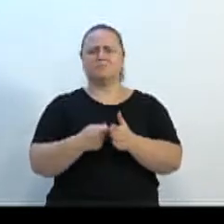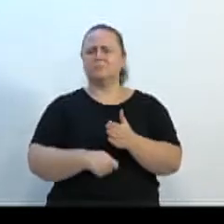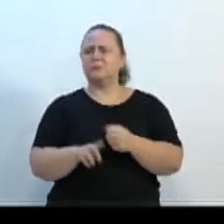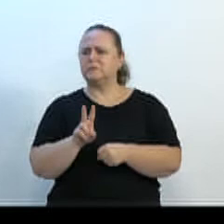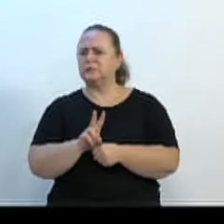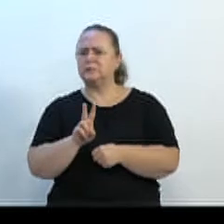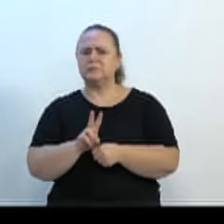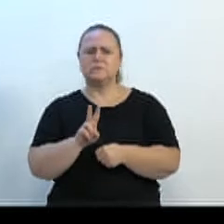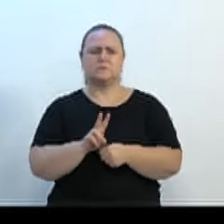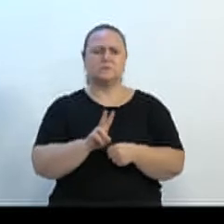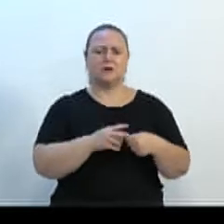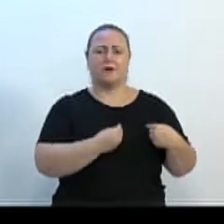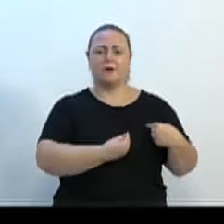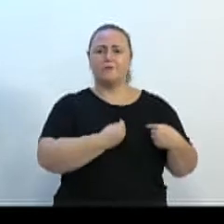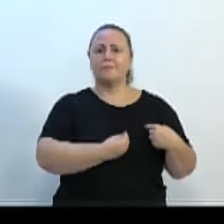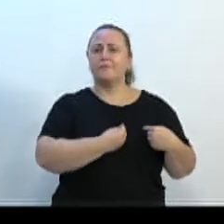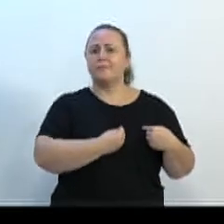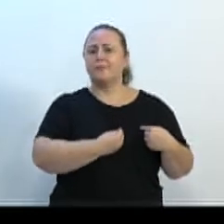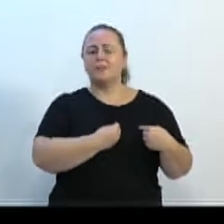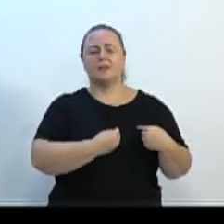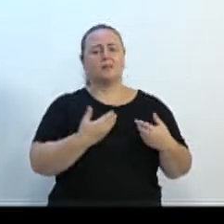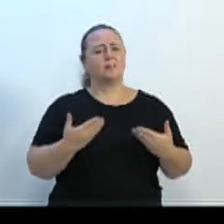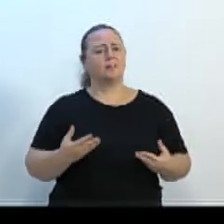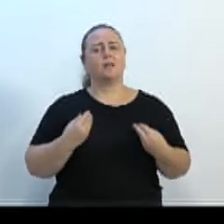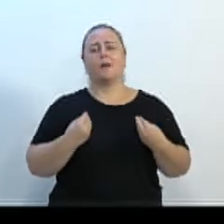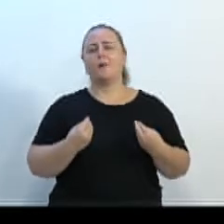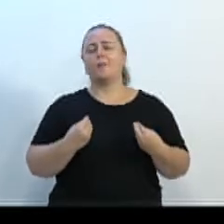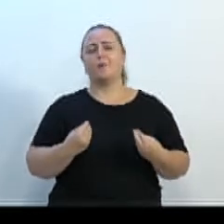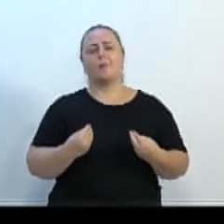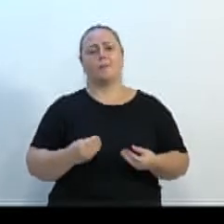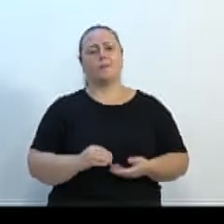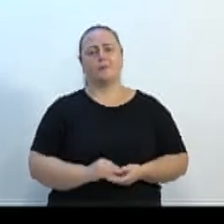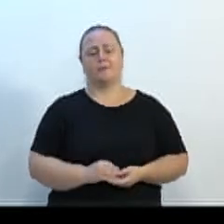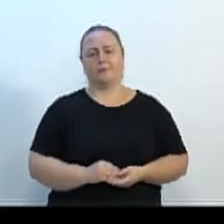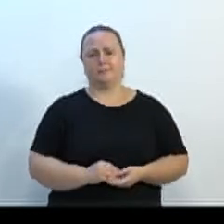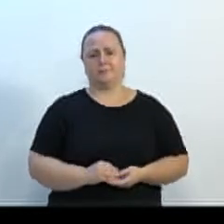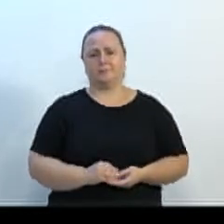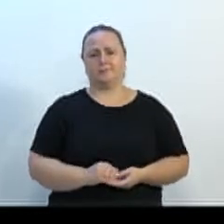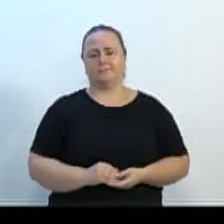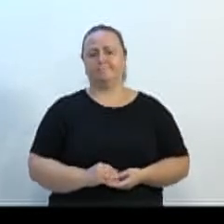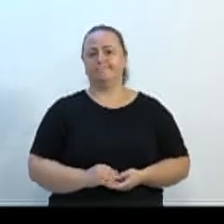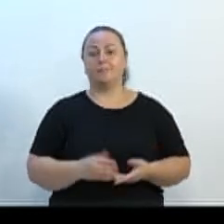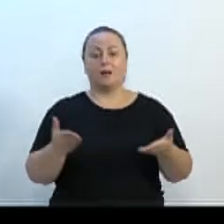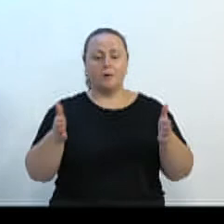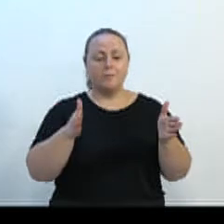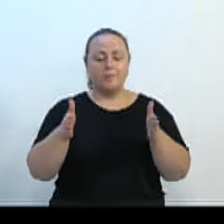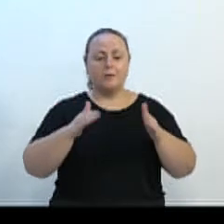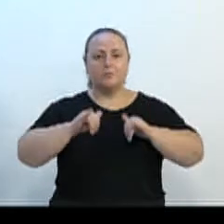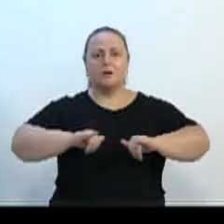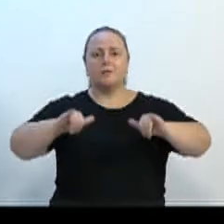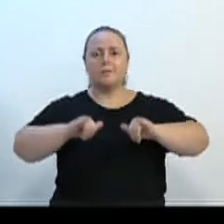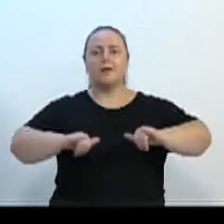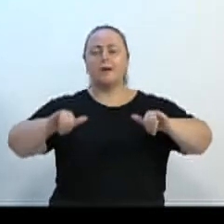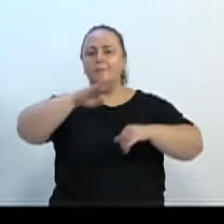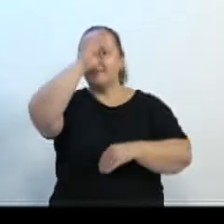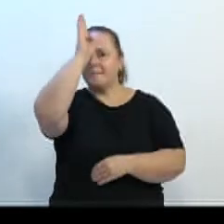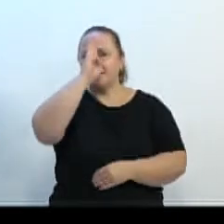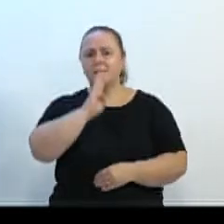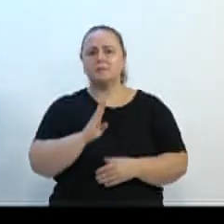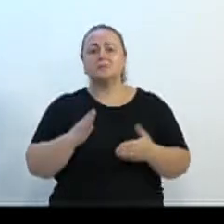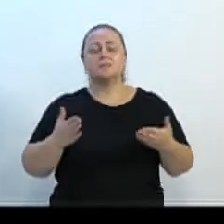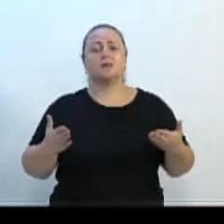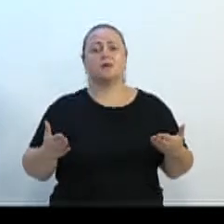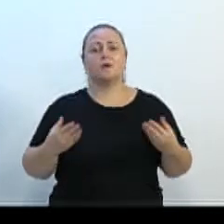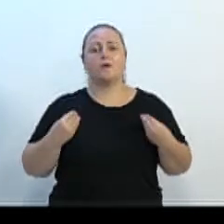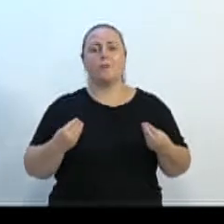riquezas a salvar, eu que sou bombeiro, não podia deixar de vir aqui falar isso daí agora, nessa campanha nacional, que esta casa foi contra